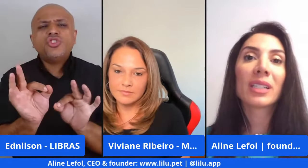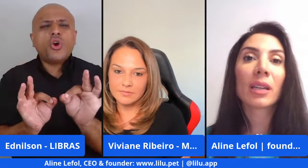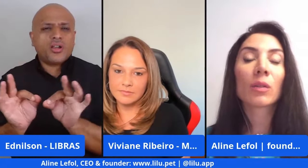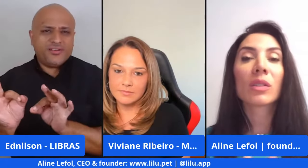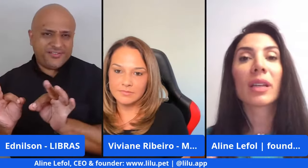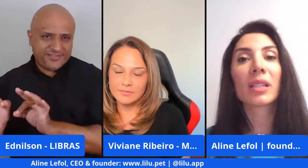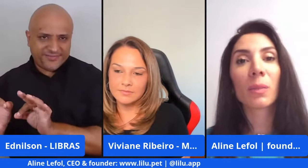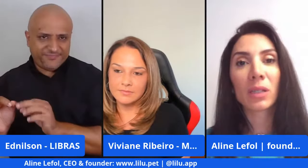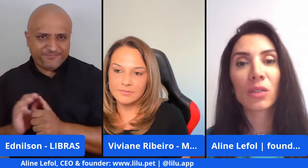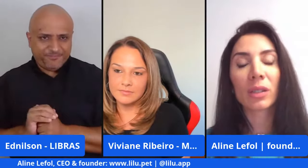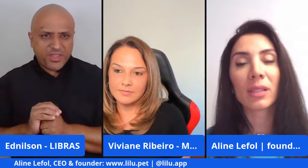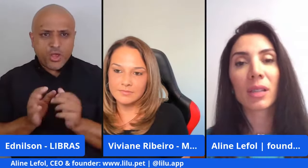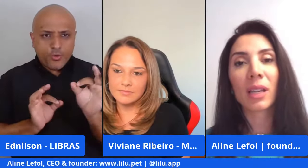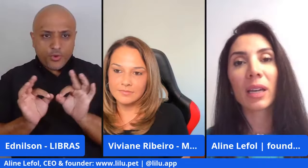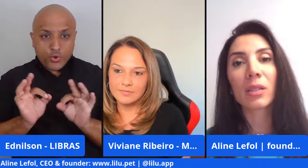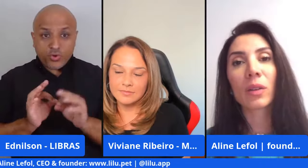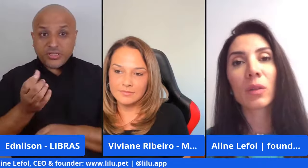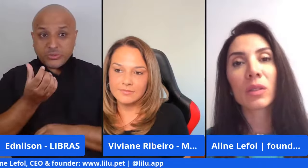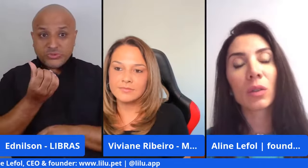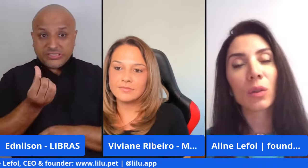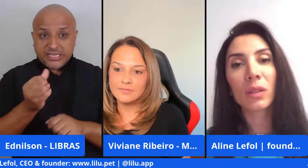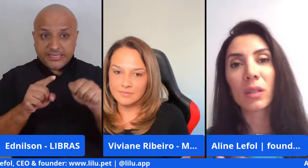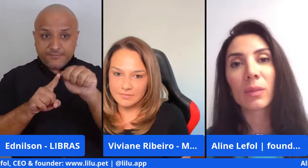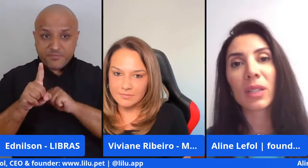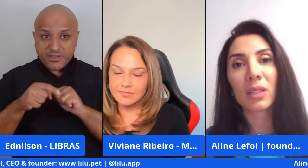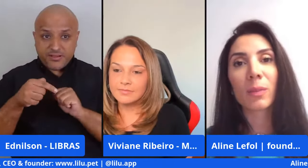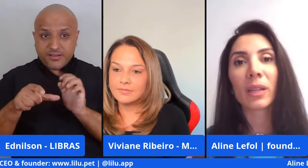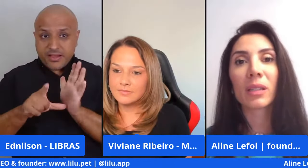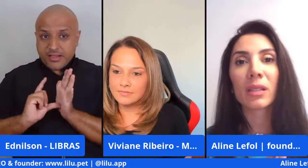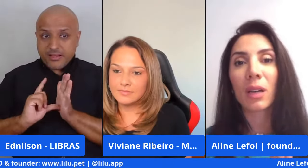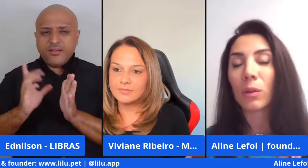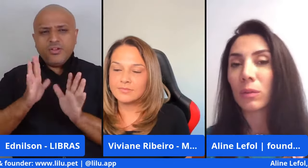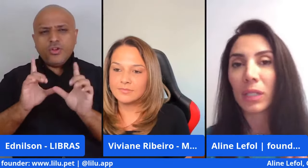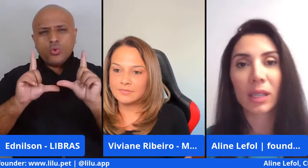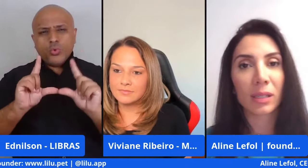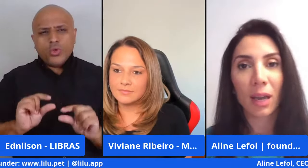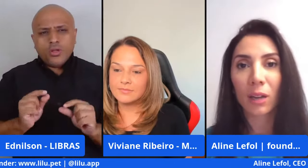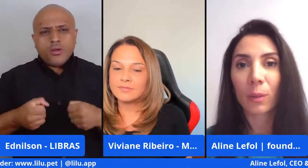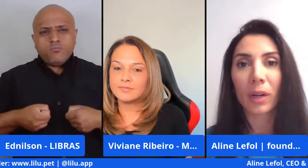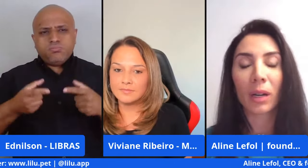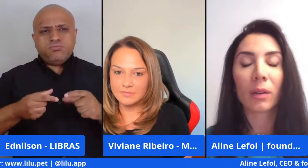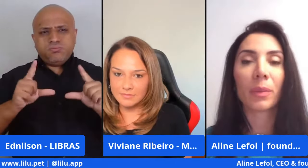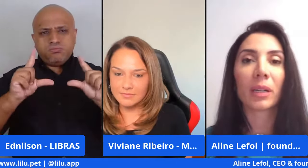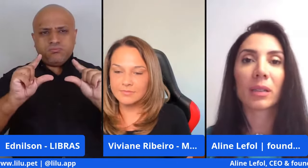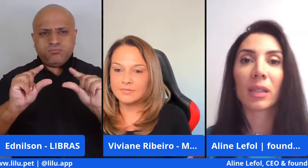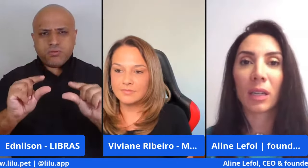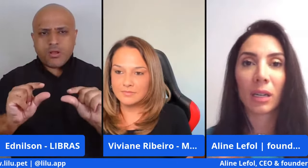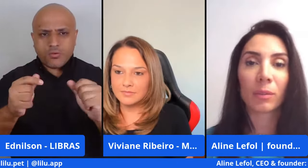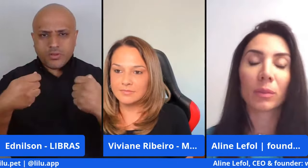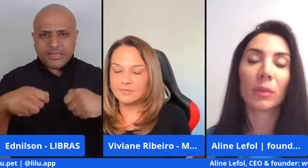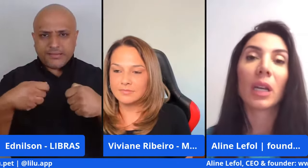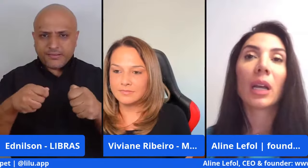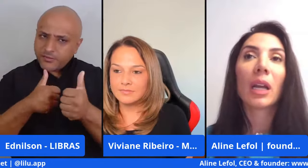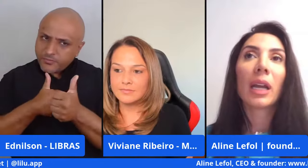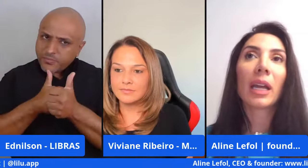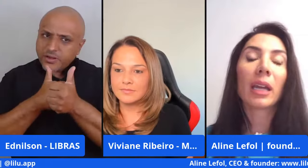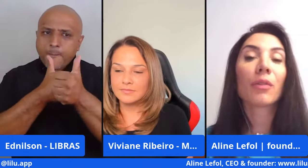Eu me organizei com seis meses de antecedência, reduzi todas as minhas despesas ao necessário para seguir.